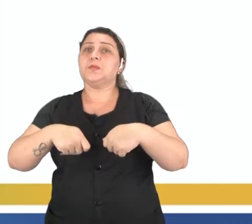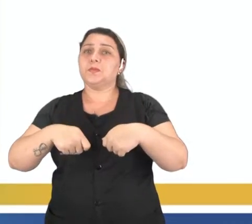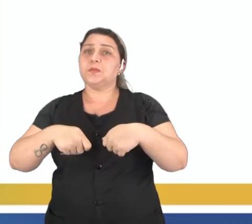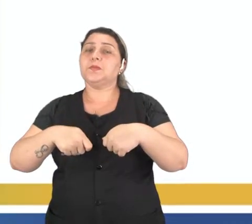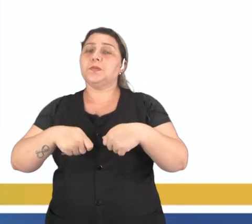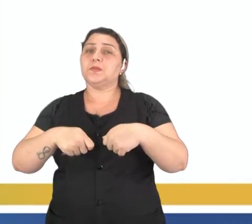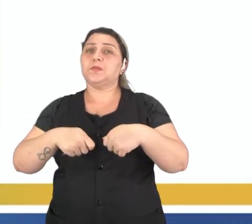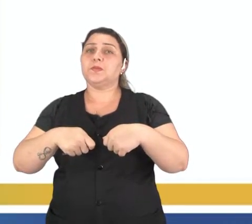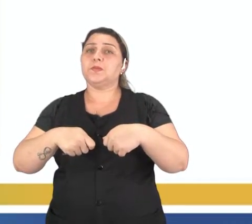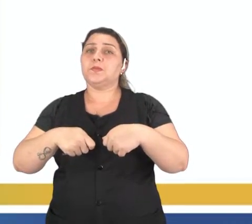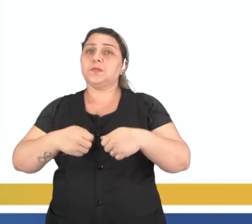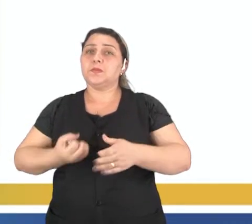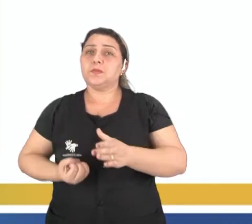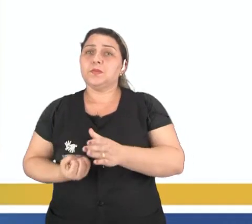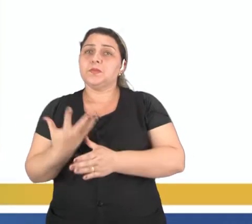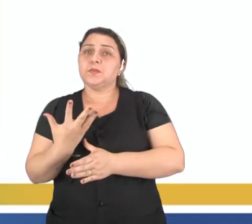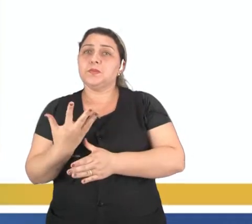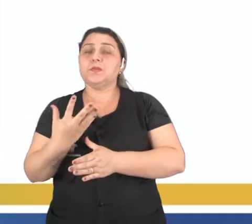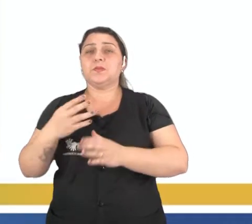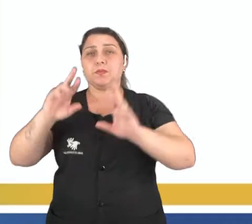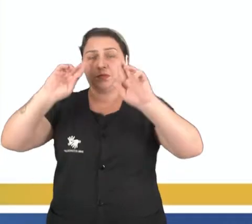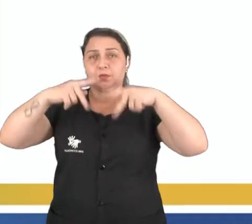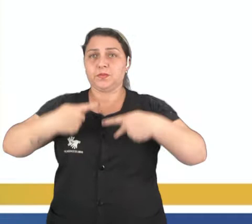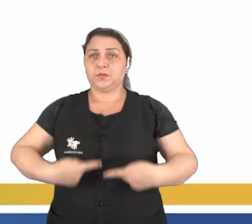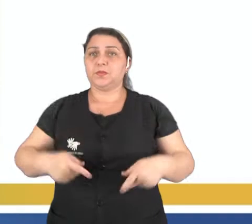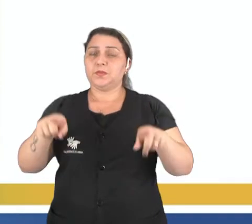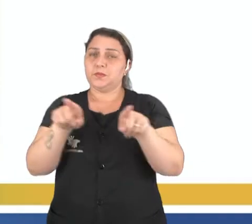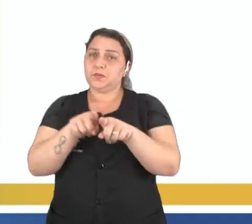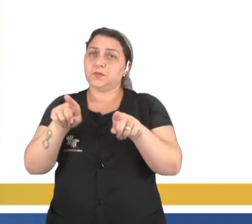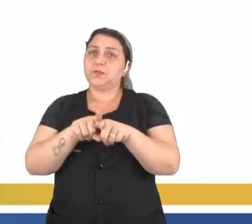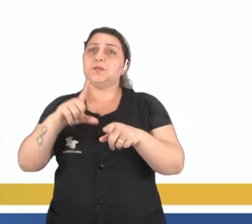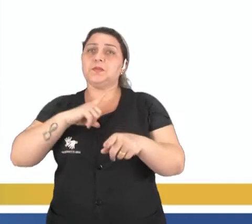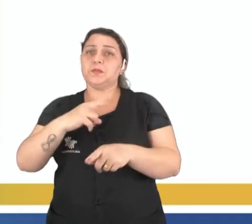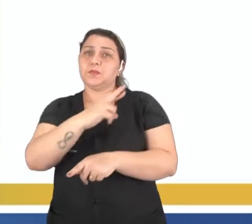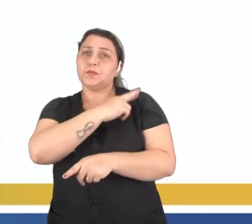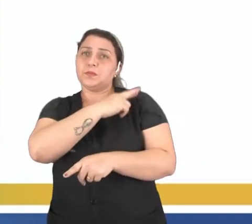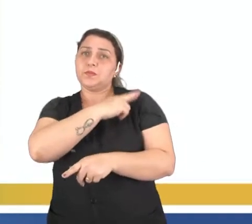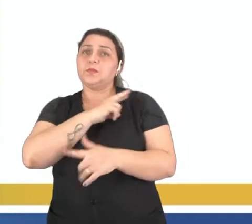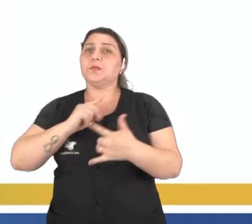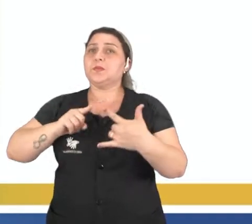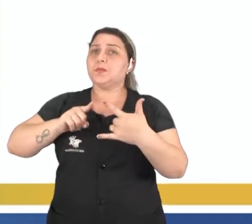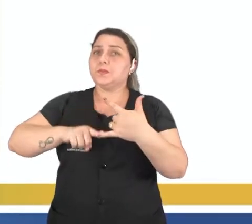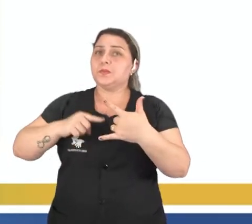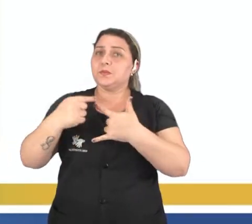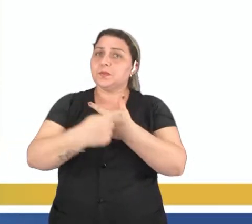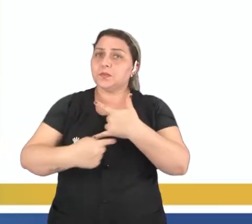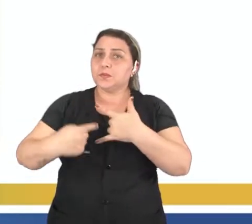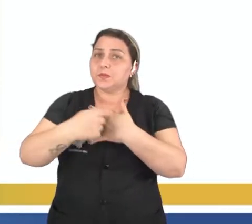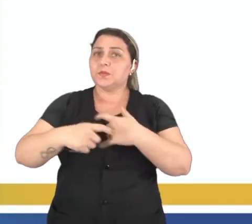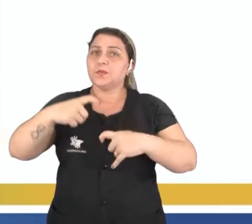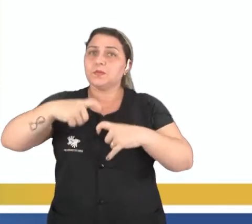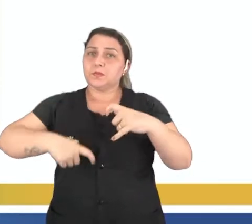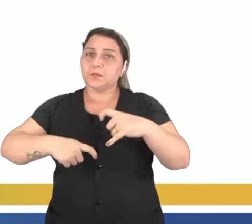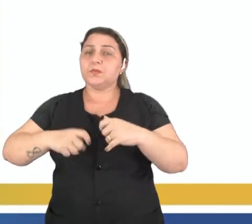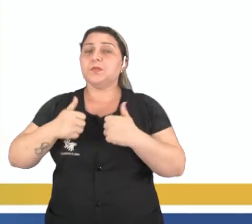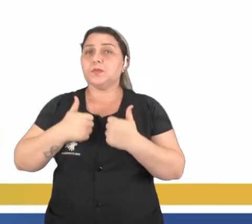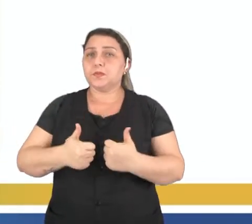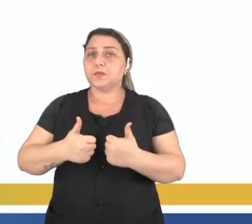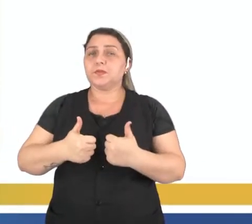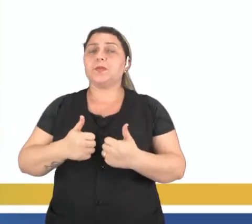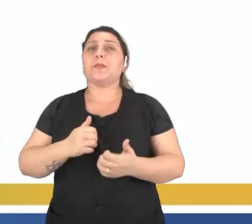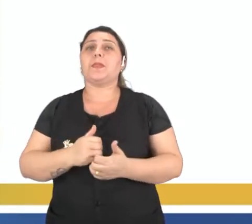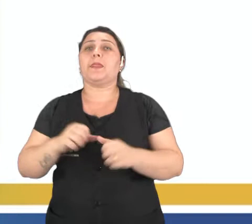reprodução humana, o sistema reprodutor feminino também tem essa função, também tem essa finalidade, tá? Além disso,